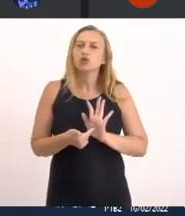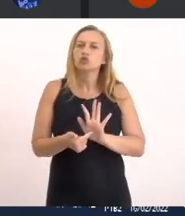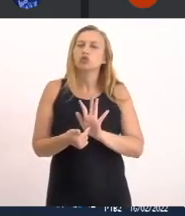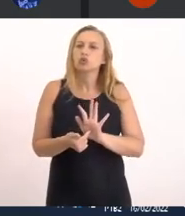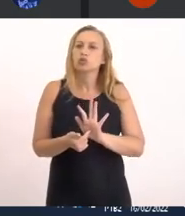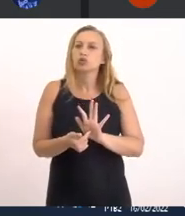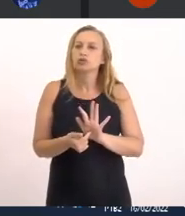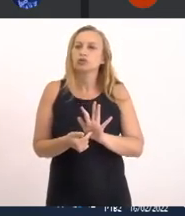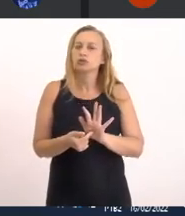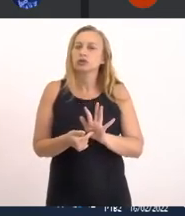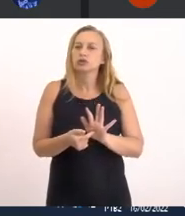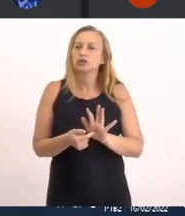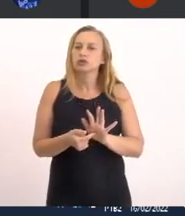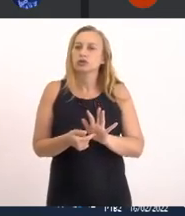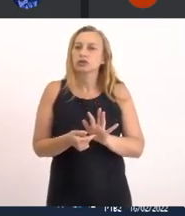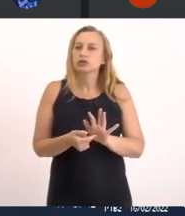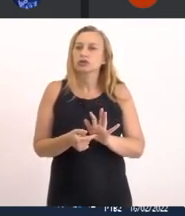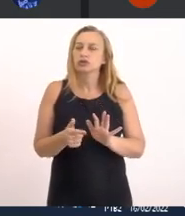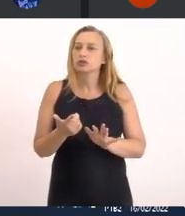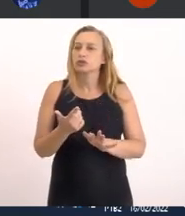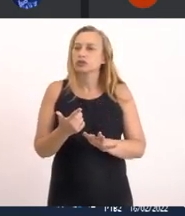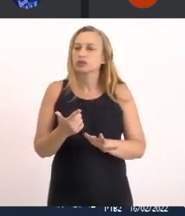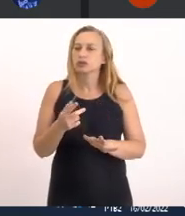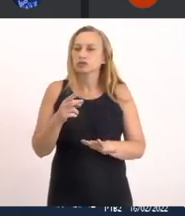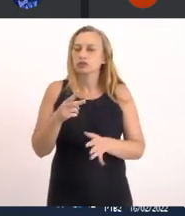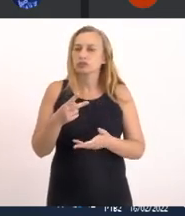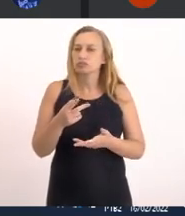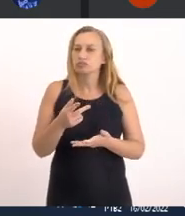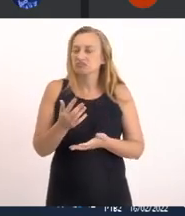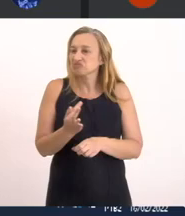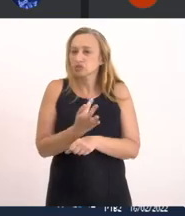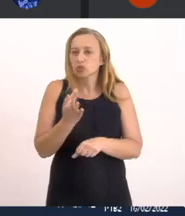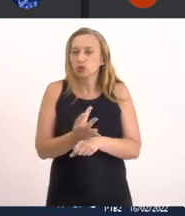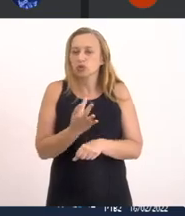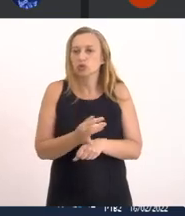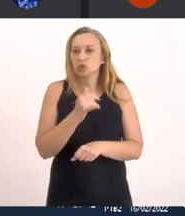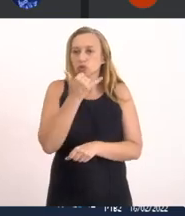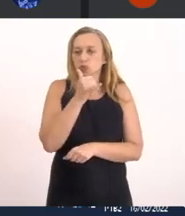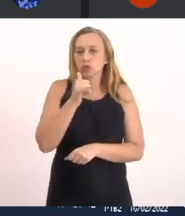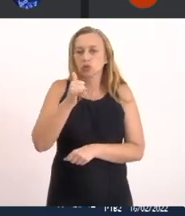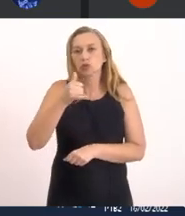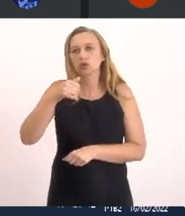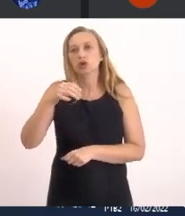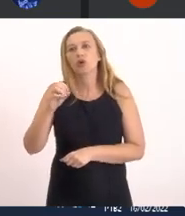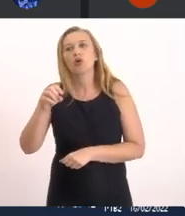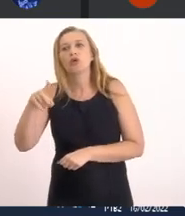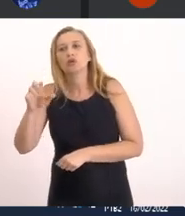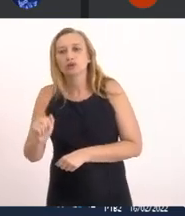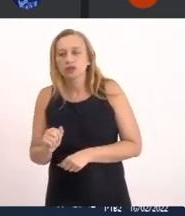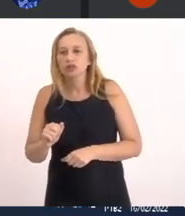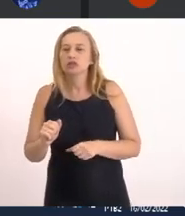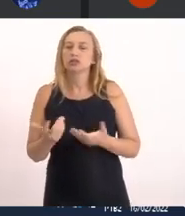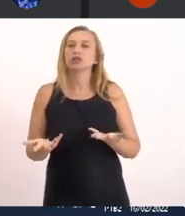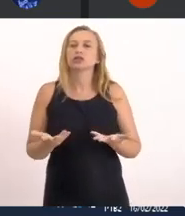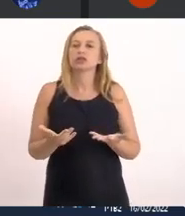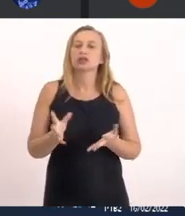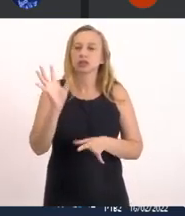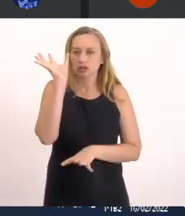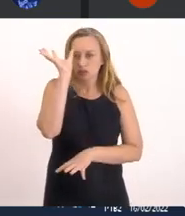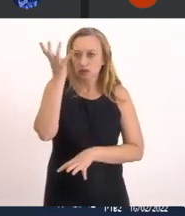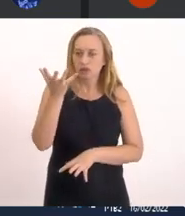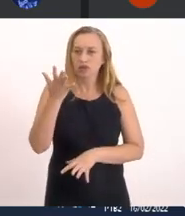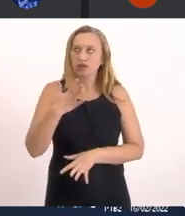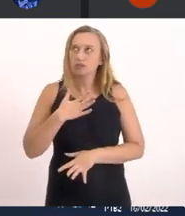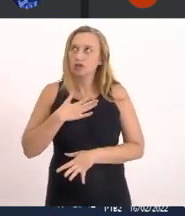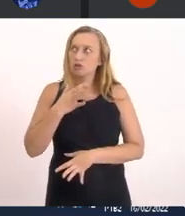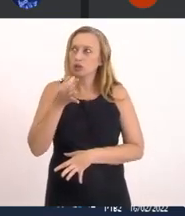Que não suportaria A energia Das ondas Então foi feito Um redimensionamento E foi adotado A época Então uma solução Que a